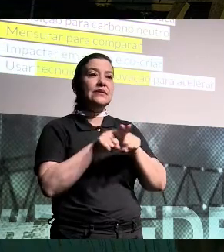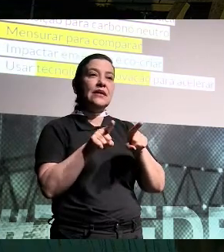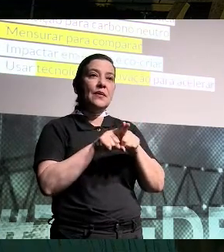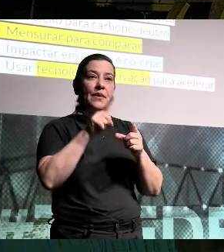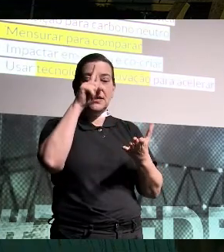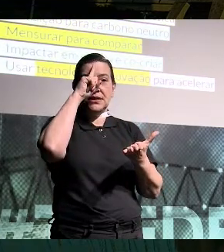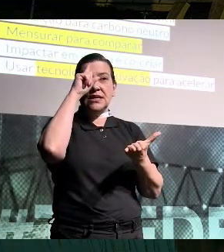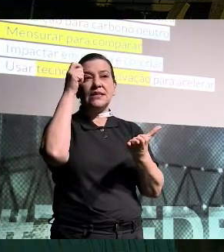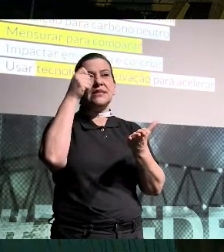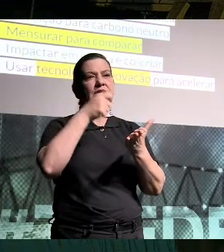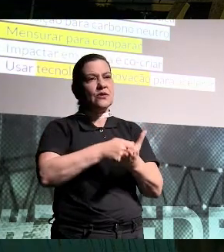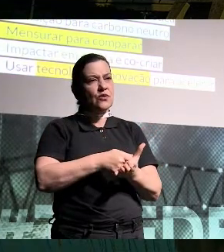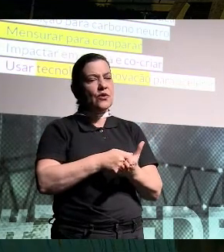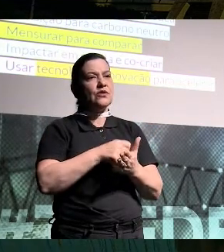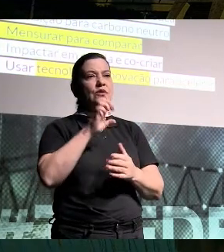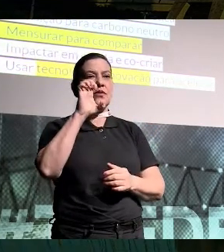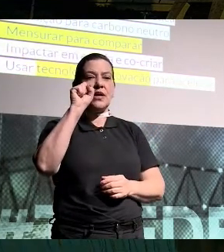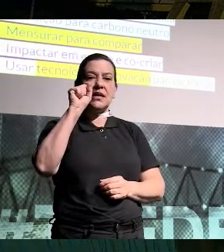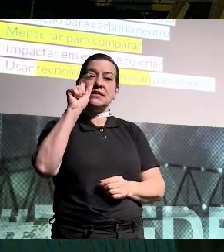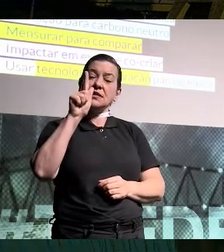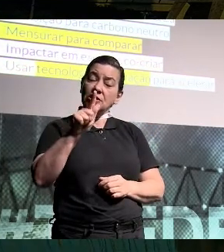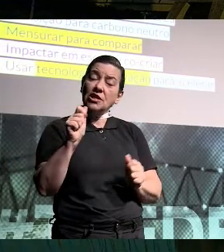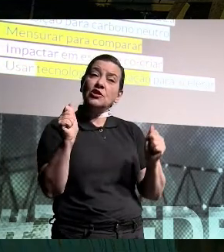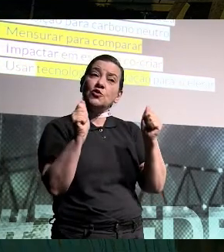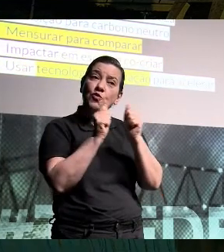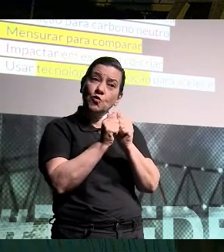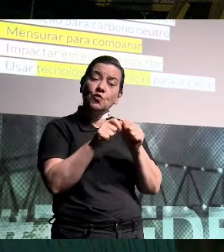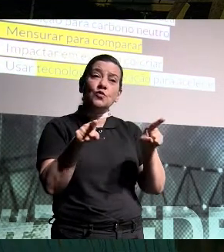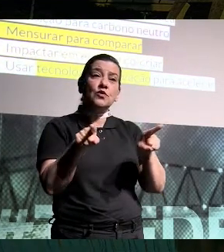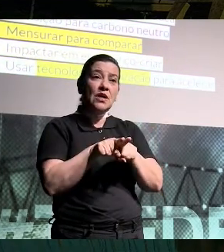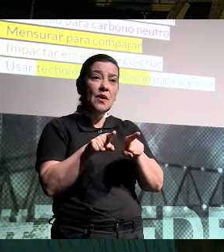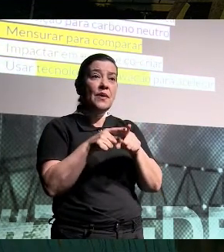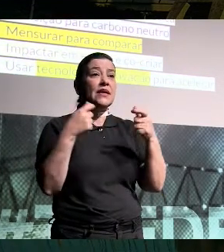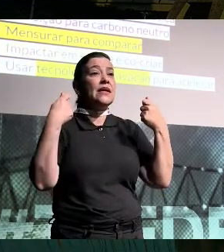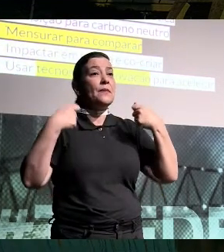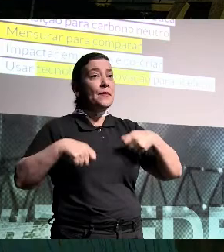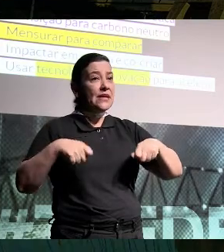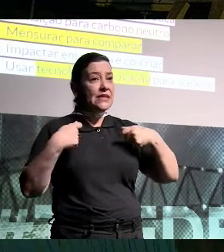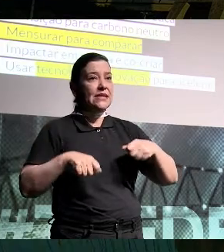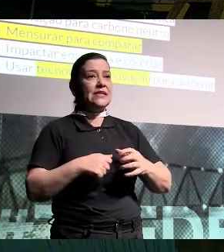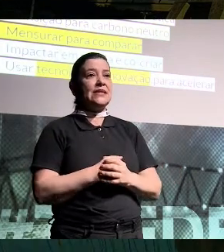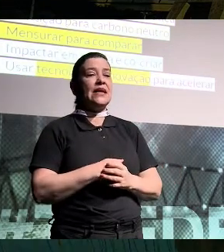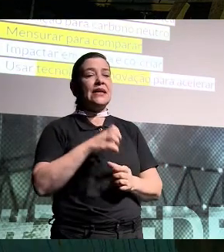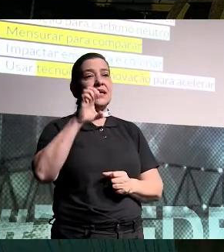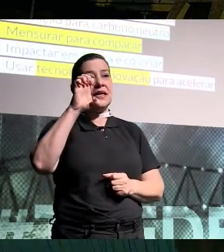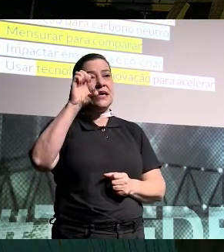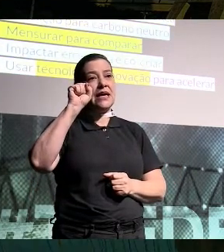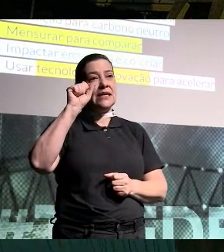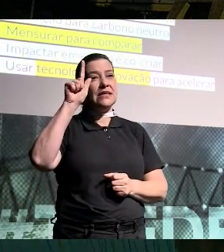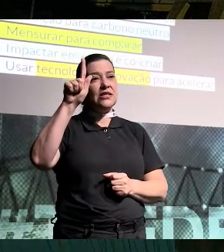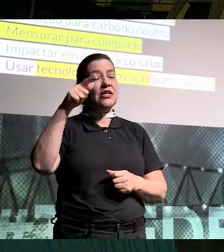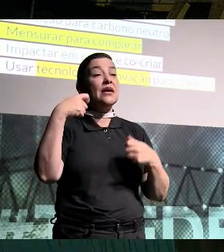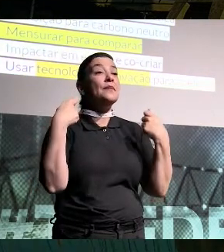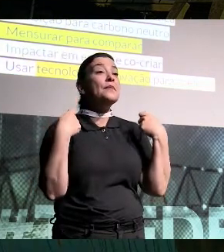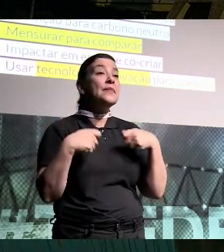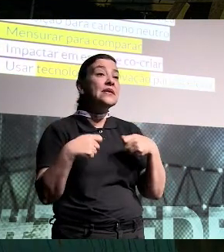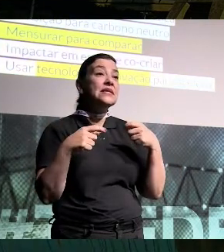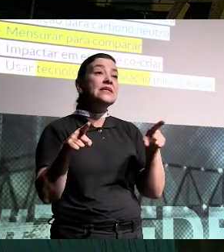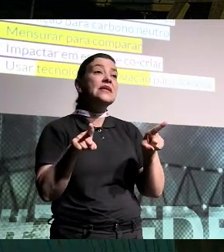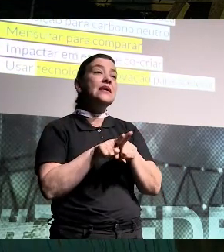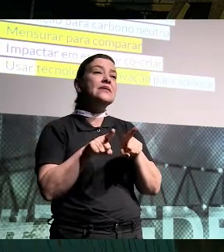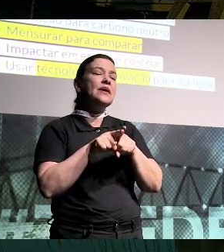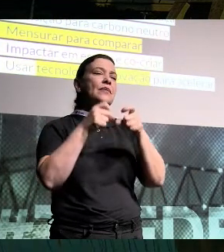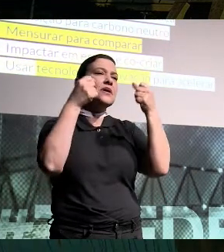tomada de decisão com o ESG dentro dessa tomada de decisão. Isso tem que vir para a conta. O ESG, ele precisa também